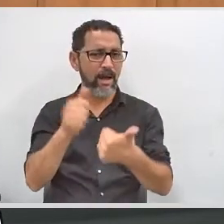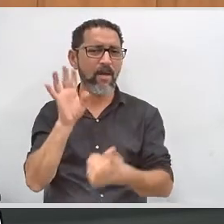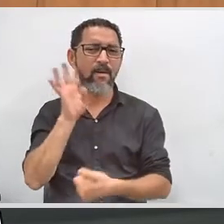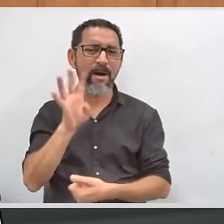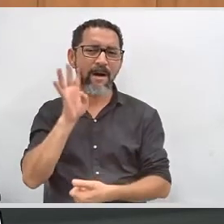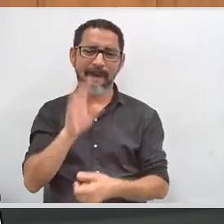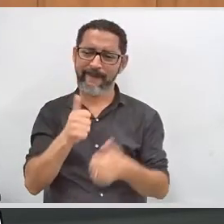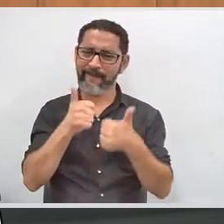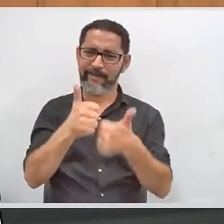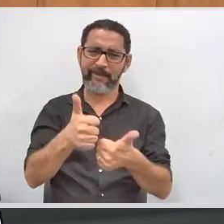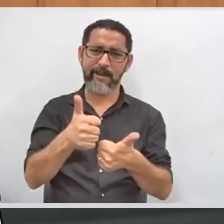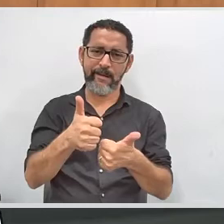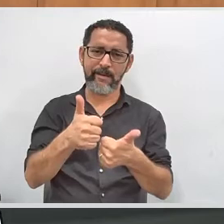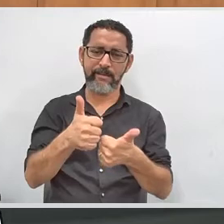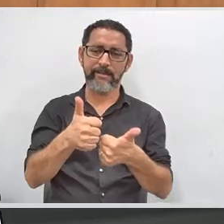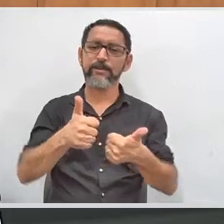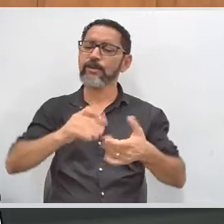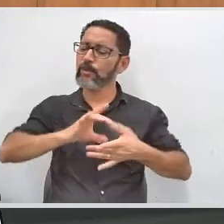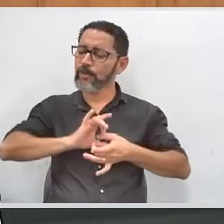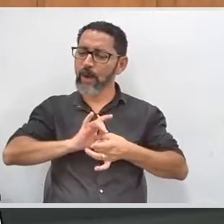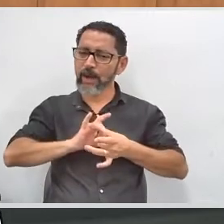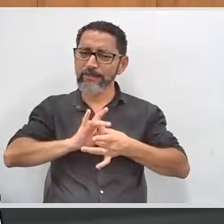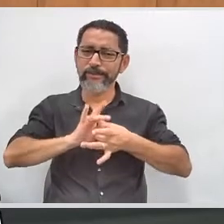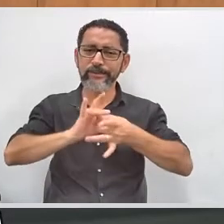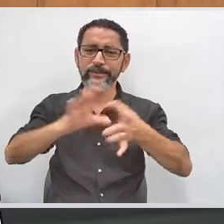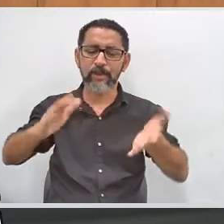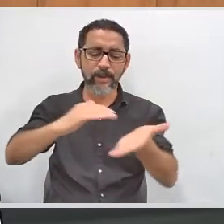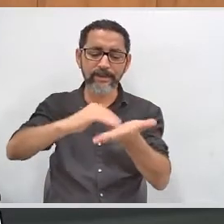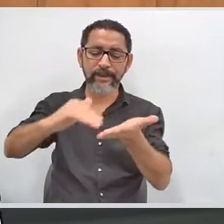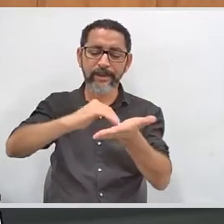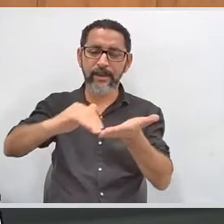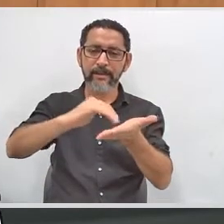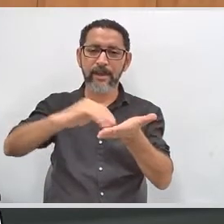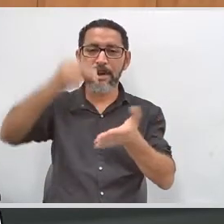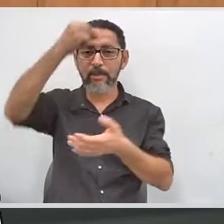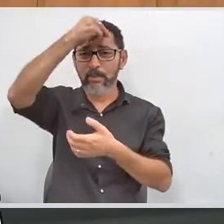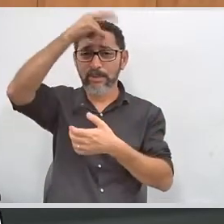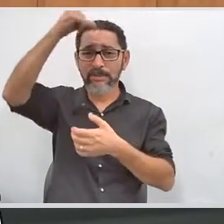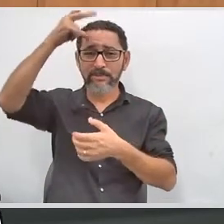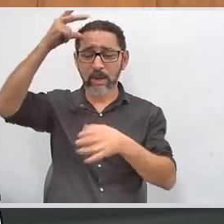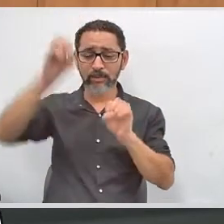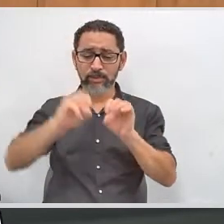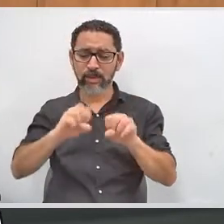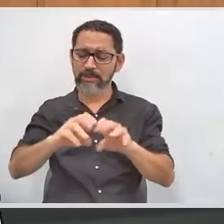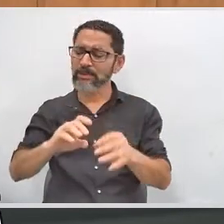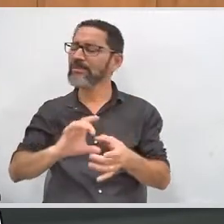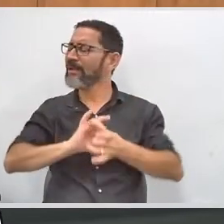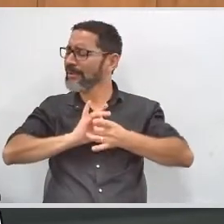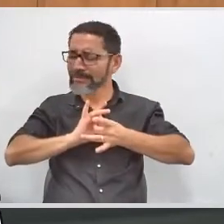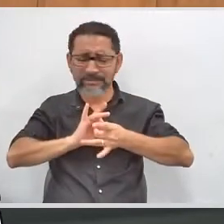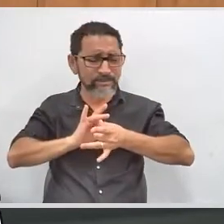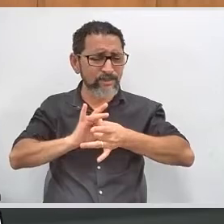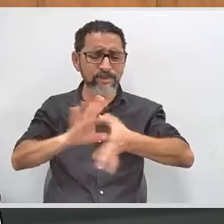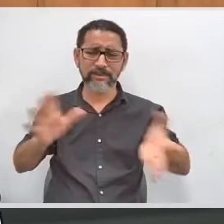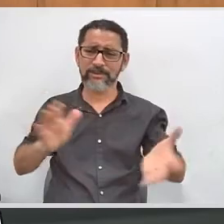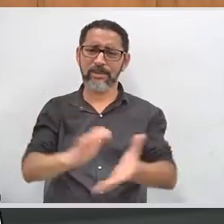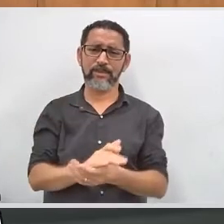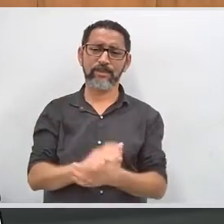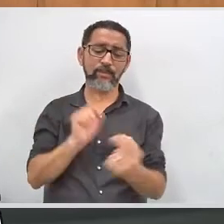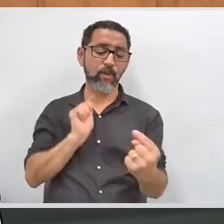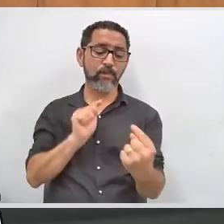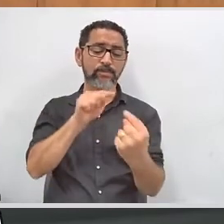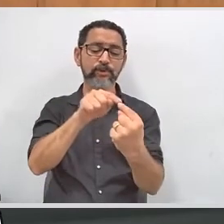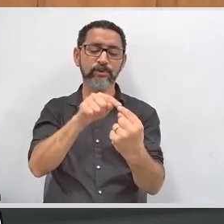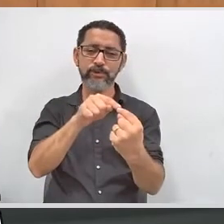novamente o município, a Secretaria de Educação à disposição para qualquer troca nesse tempo em que a gente puder ajudar, porque nossos